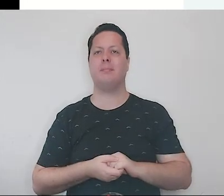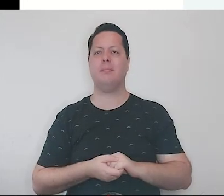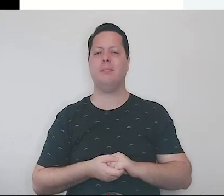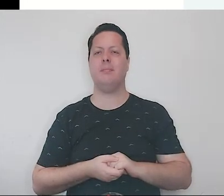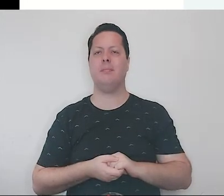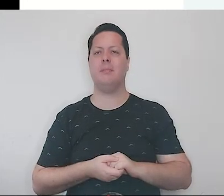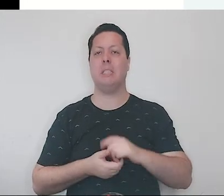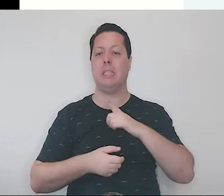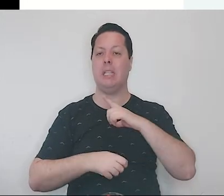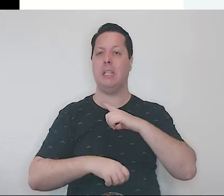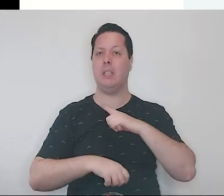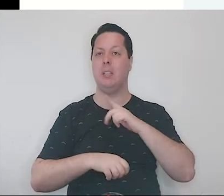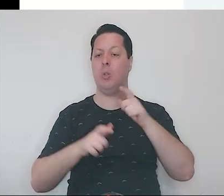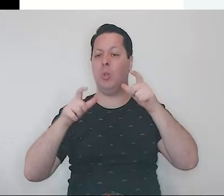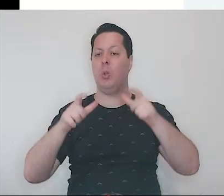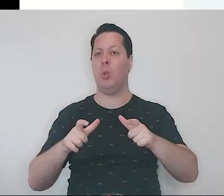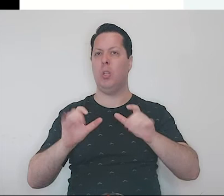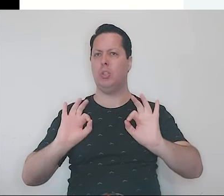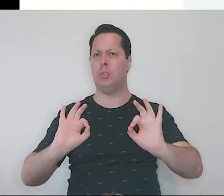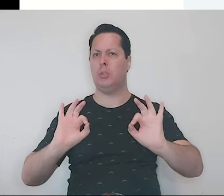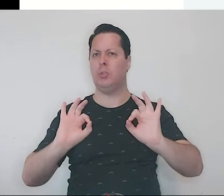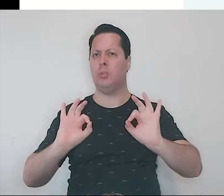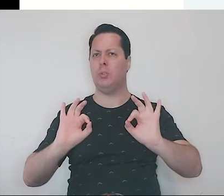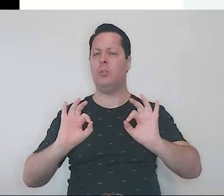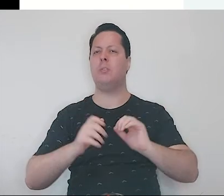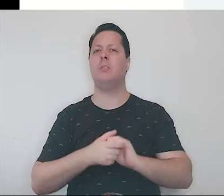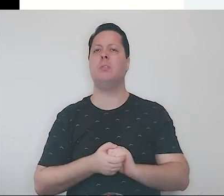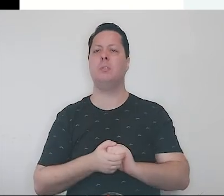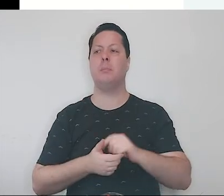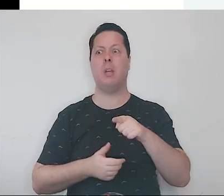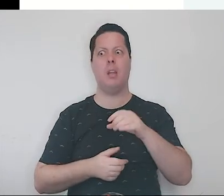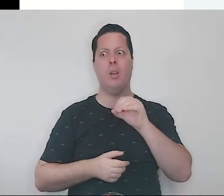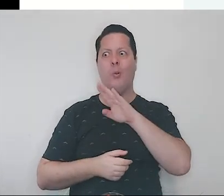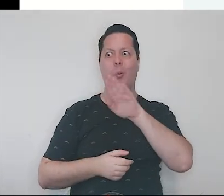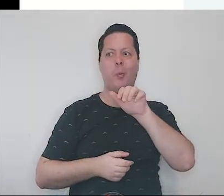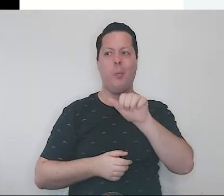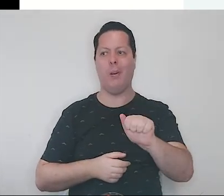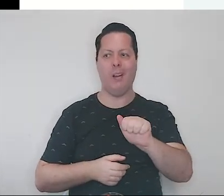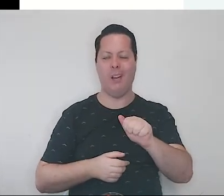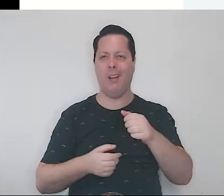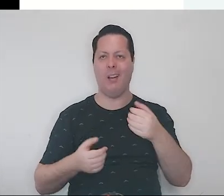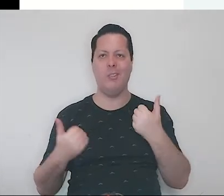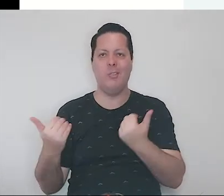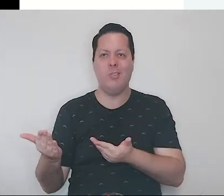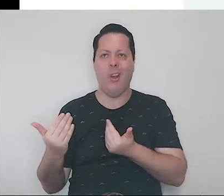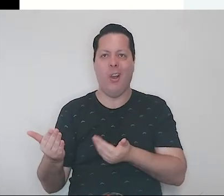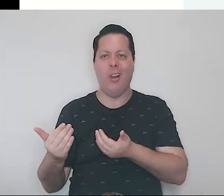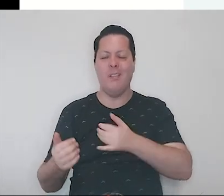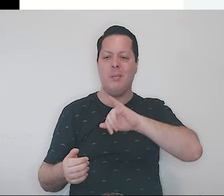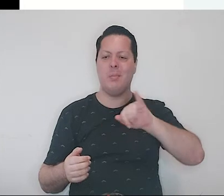num ambiente muito requintado. Oba! Essa cafeteria é perfeita para nós reunirmos. Então, os jovens